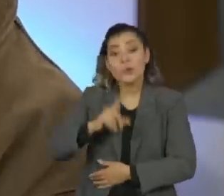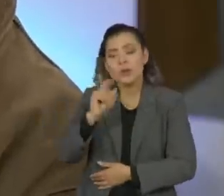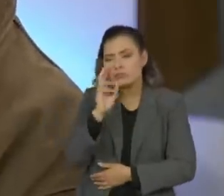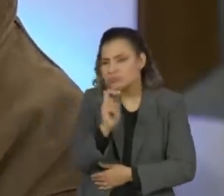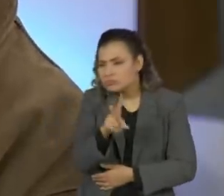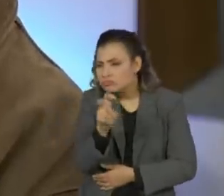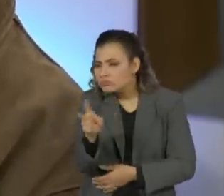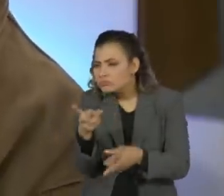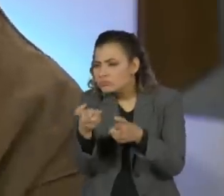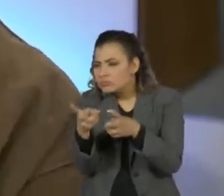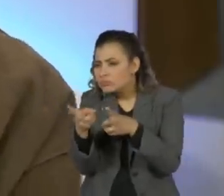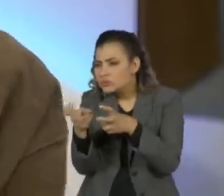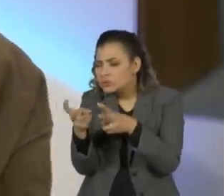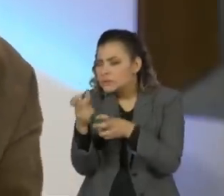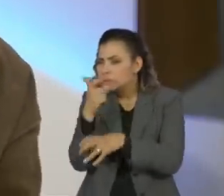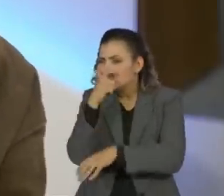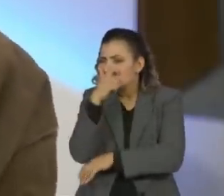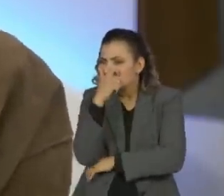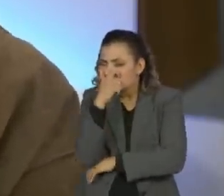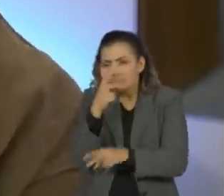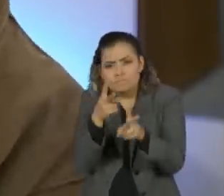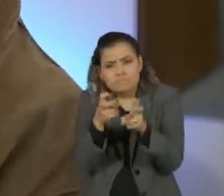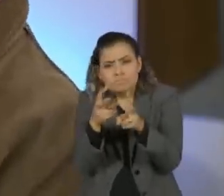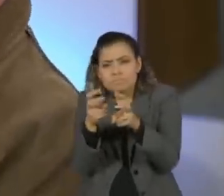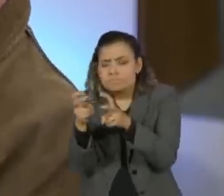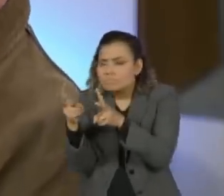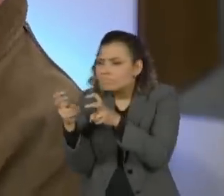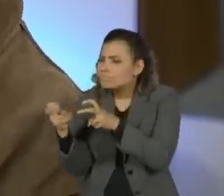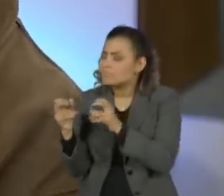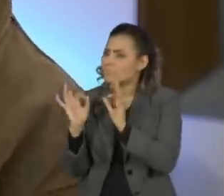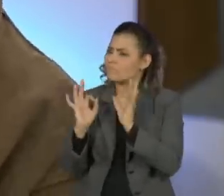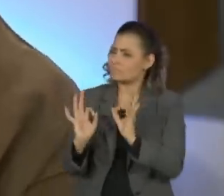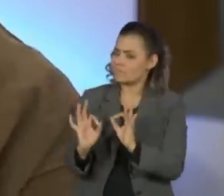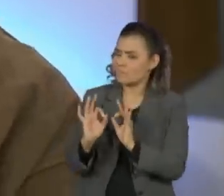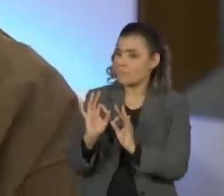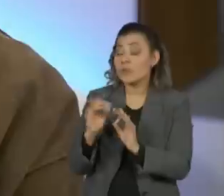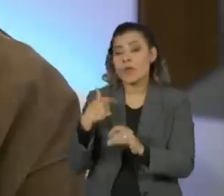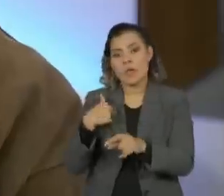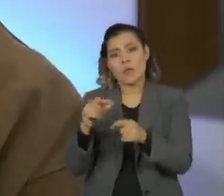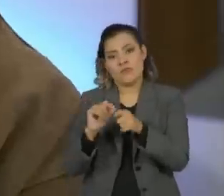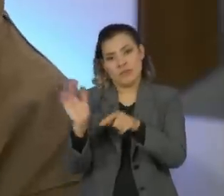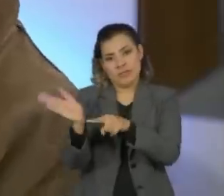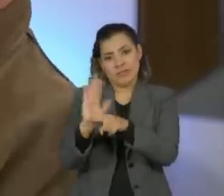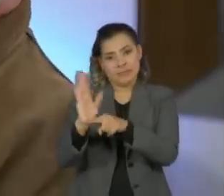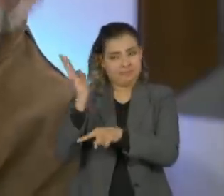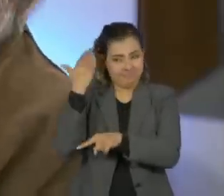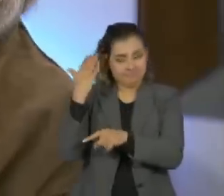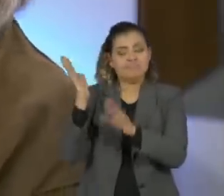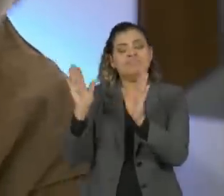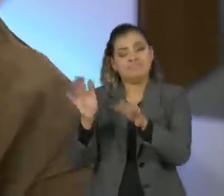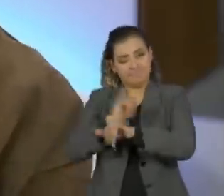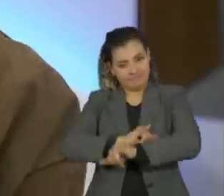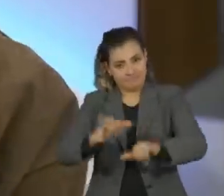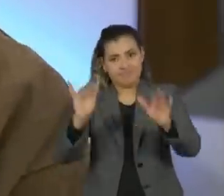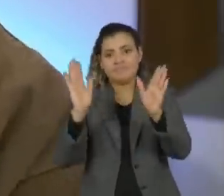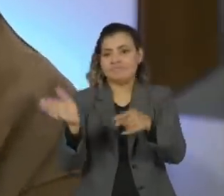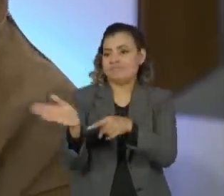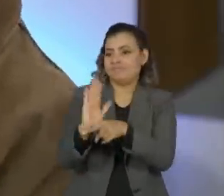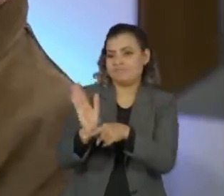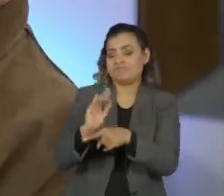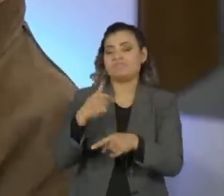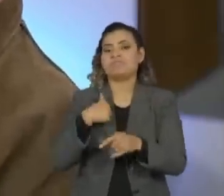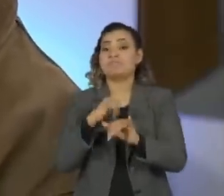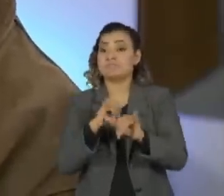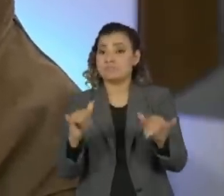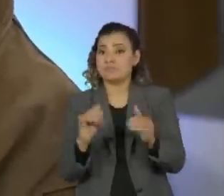muito relutantemente, tá bom, eu fiz um vídeo ritualístico dizendo ali, apesar de tudo, vou ter que,